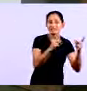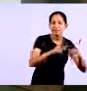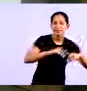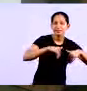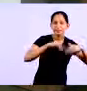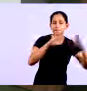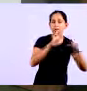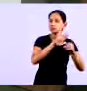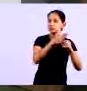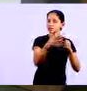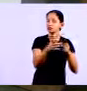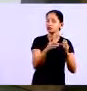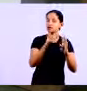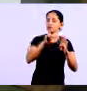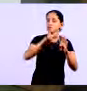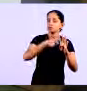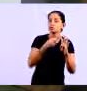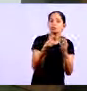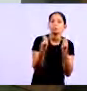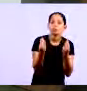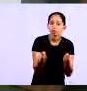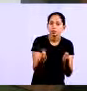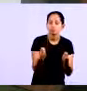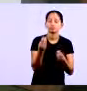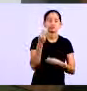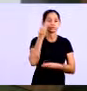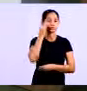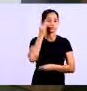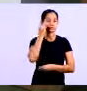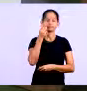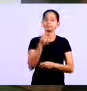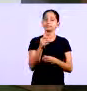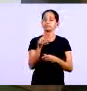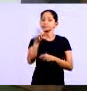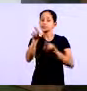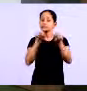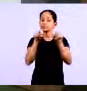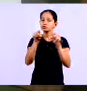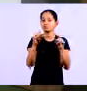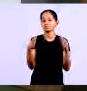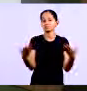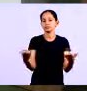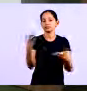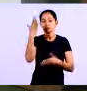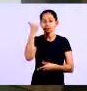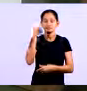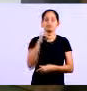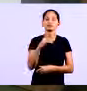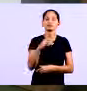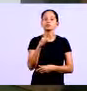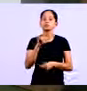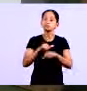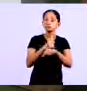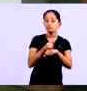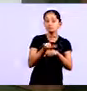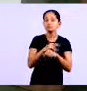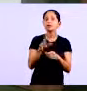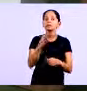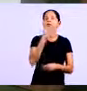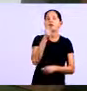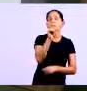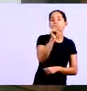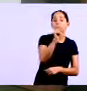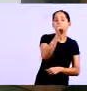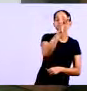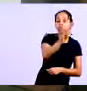estratégia não é aumentar o prazo porque você vai ser penalizado com os juros você tem que analisar o seu mercado porque você pode utilizar uma estratégia de baixar o preço